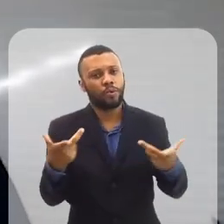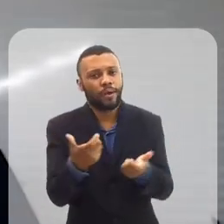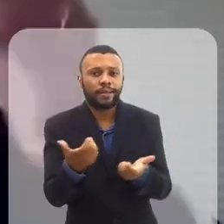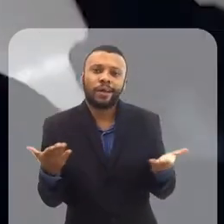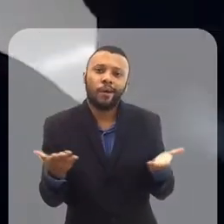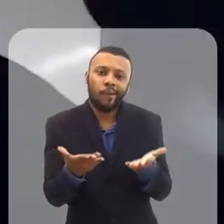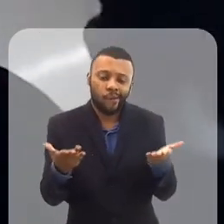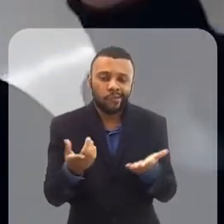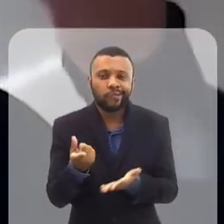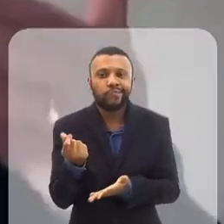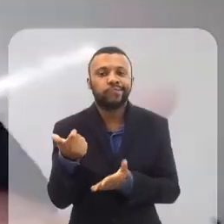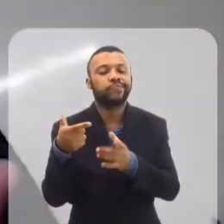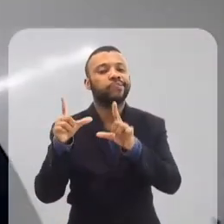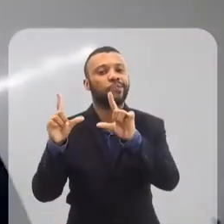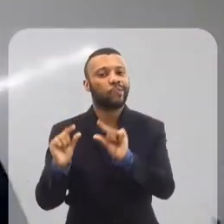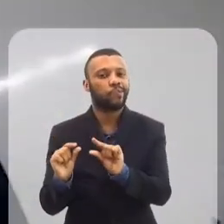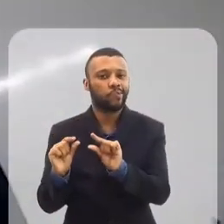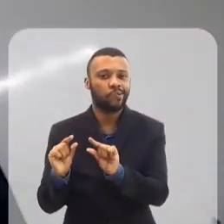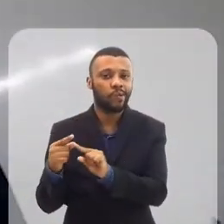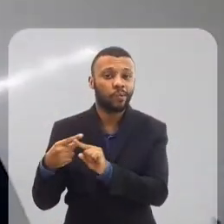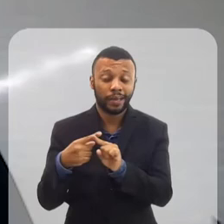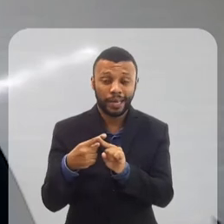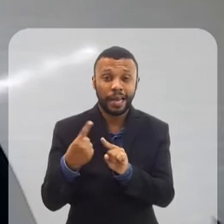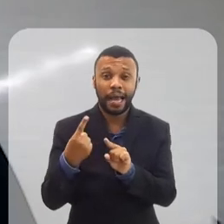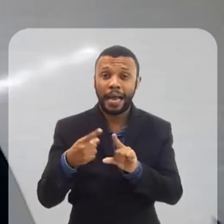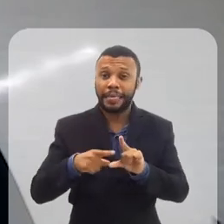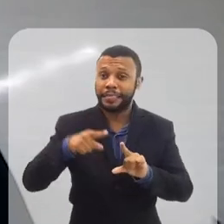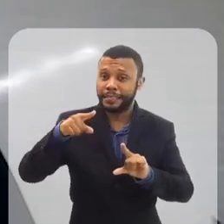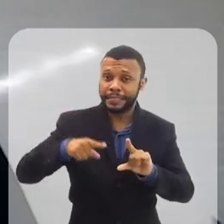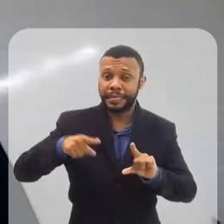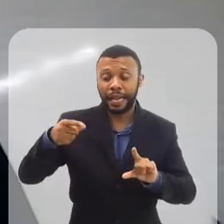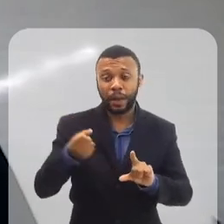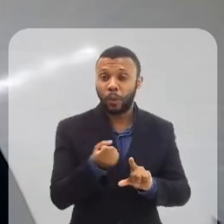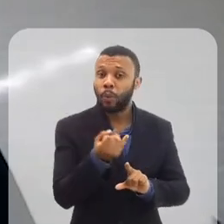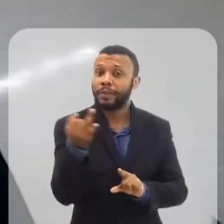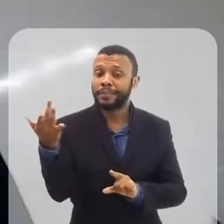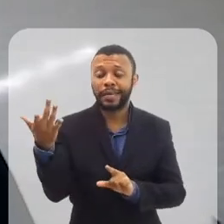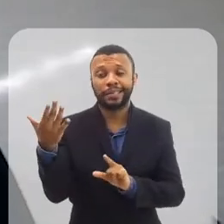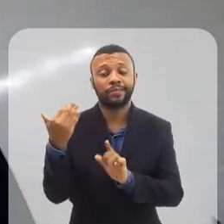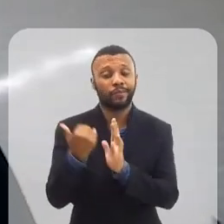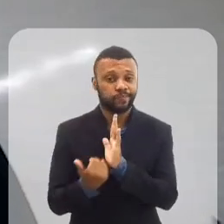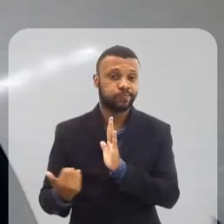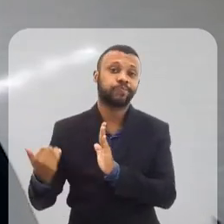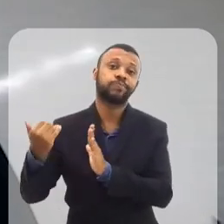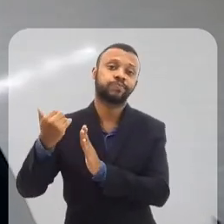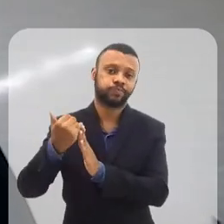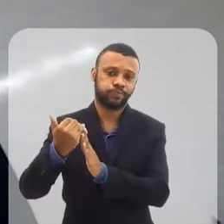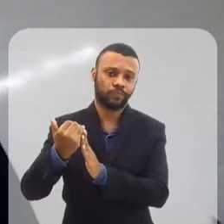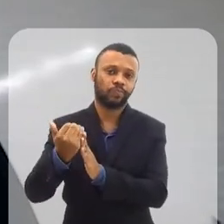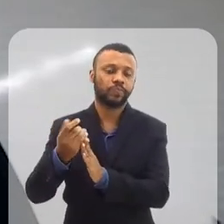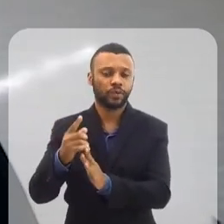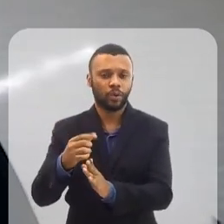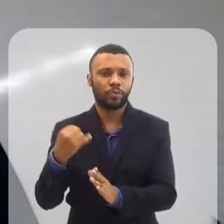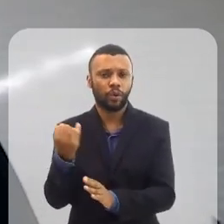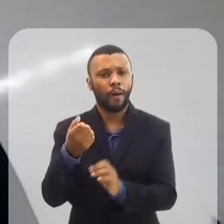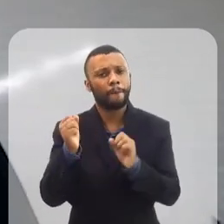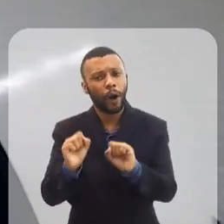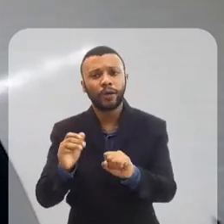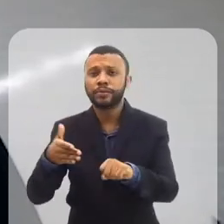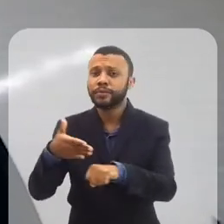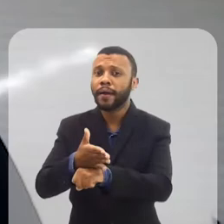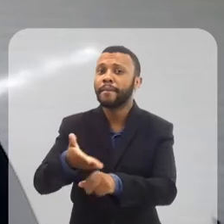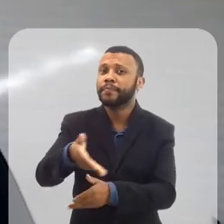e os custos estão baixando, porque as escalas estão ficando muito grandes. Então, é possível nós estarmos participando de